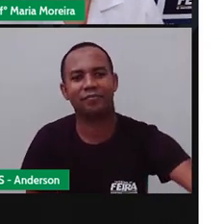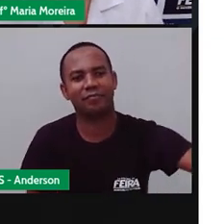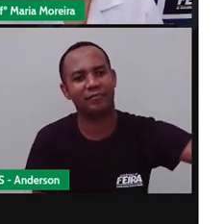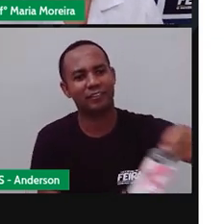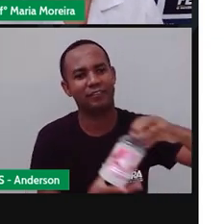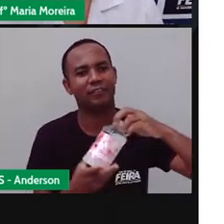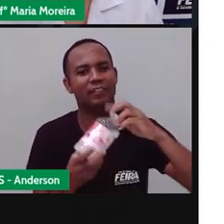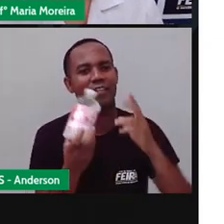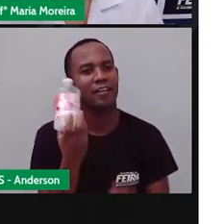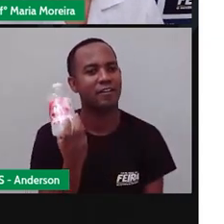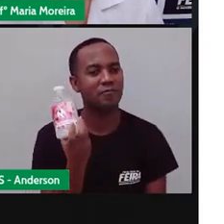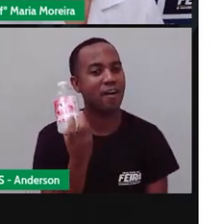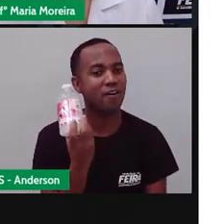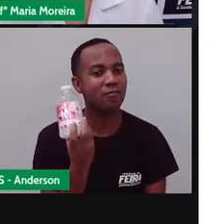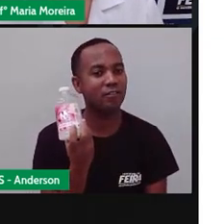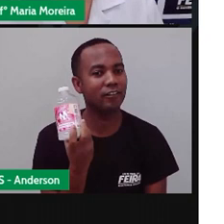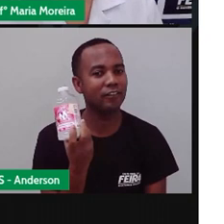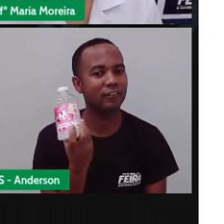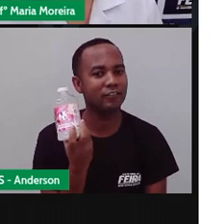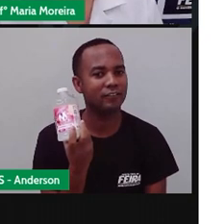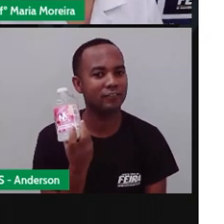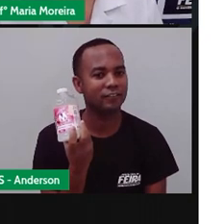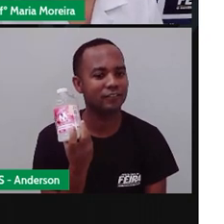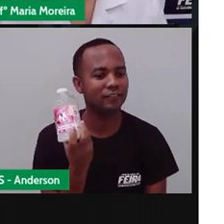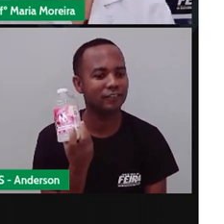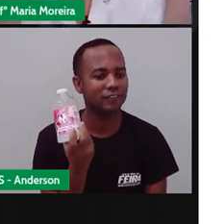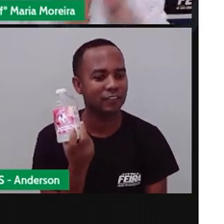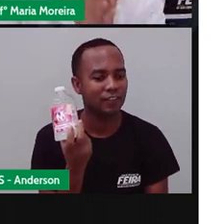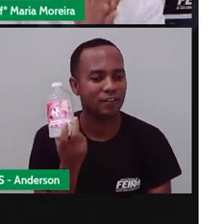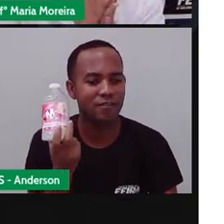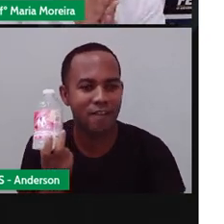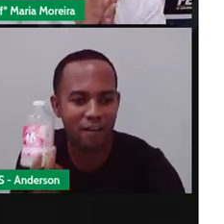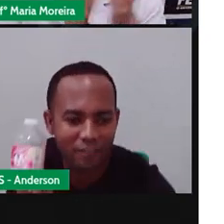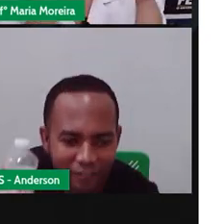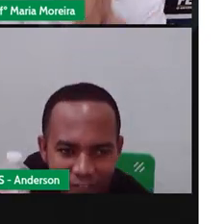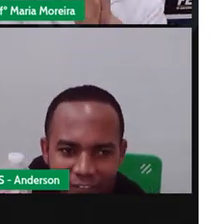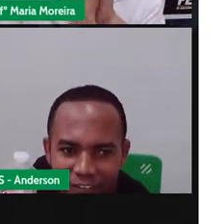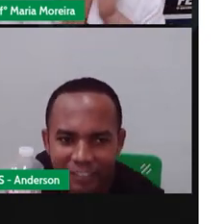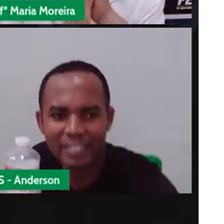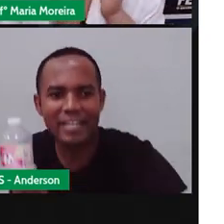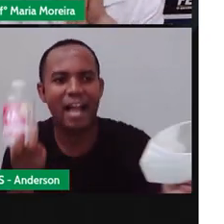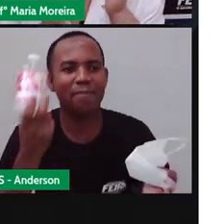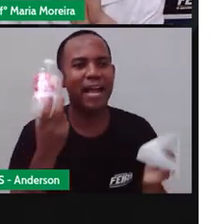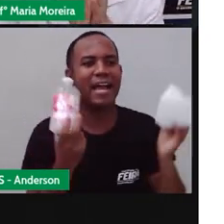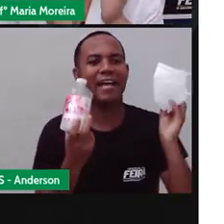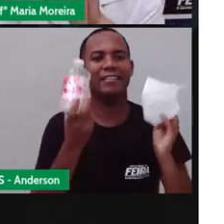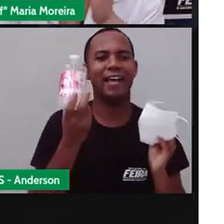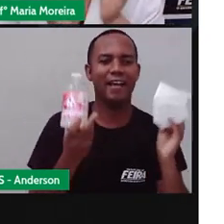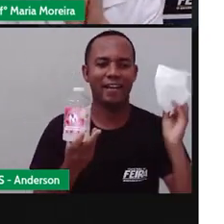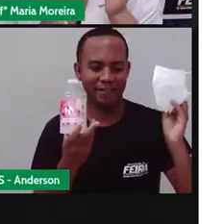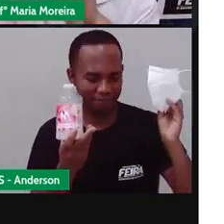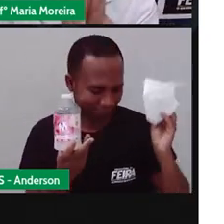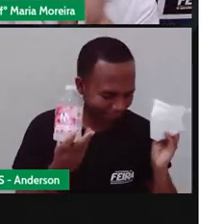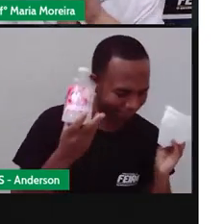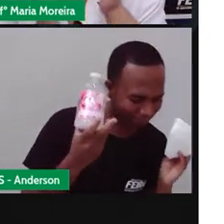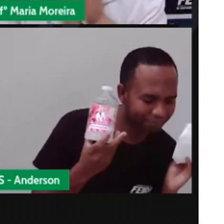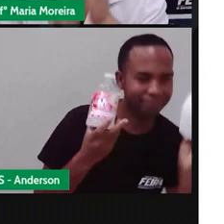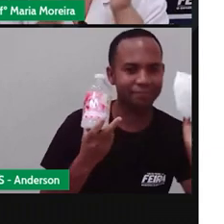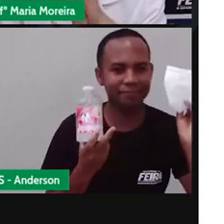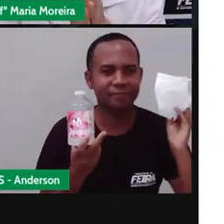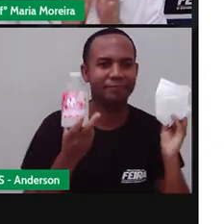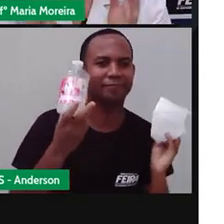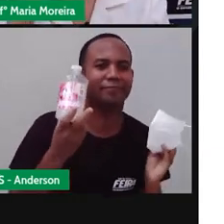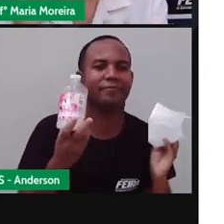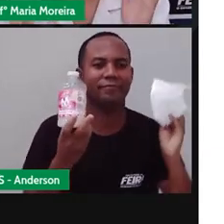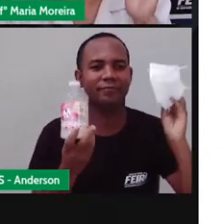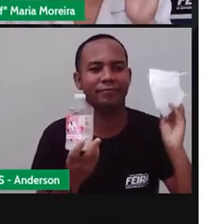nosso finalzinho, Anderson. É emocionante isso? Lava uma mão, lava outra, lava uma